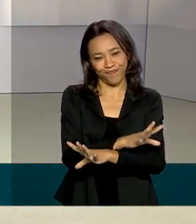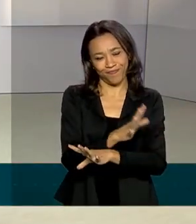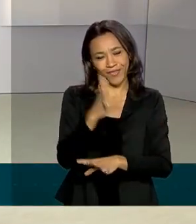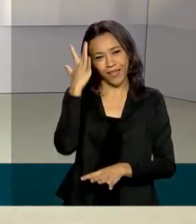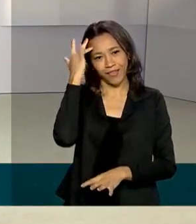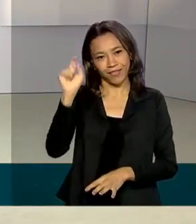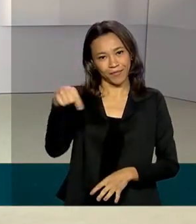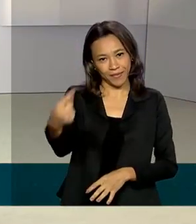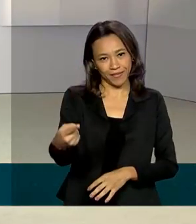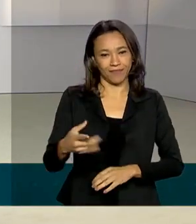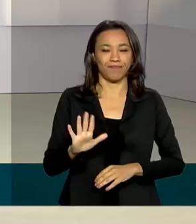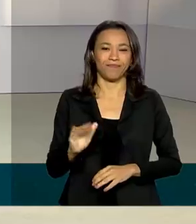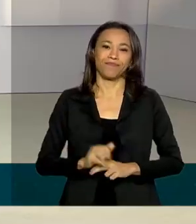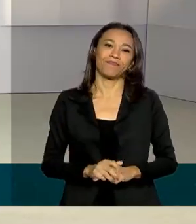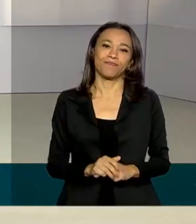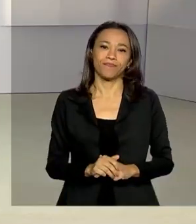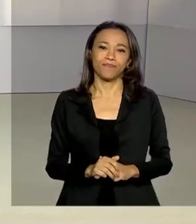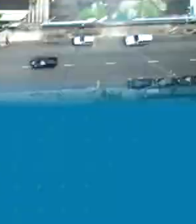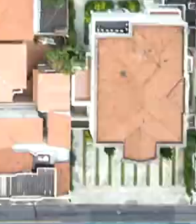Até a próxima edição. Tchau!